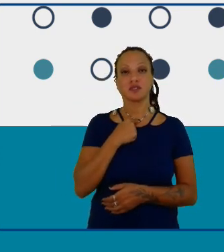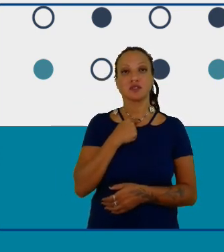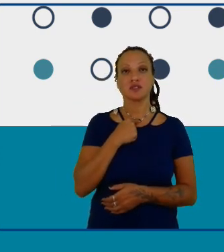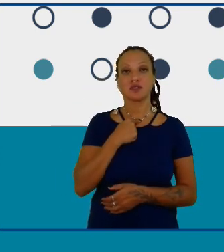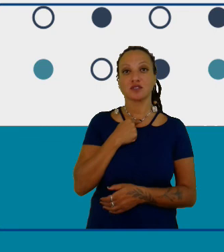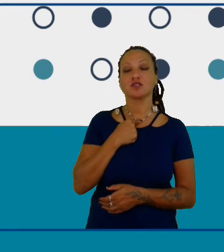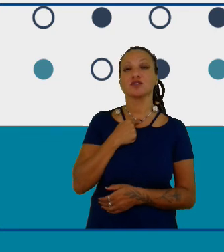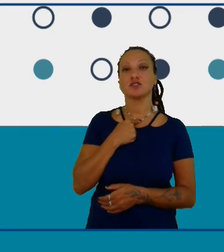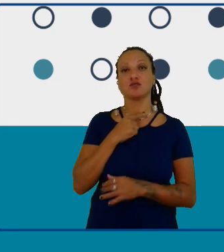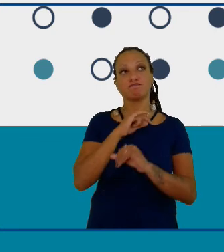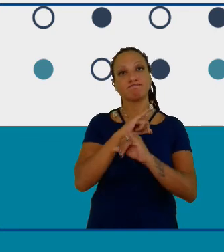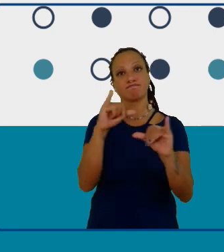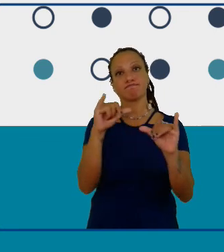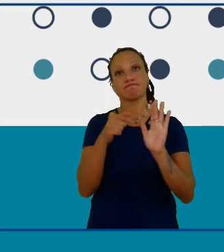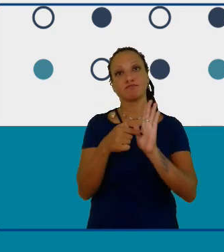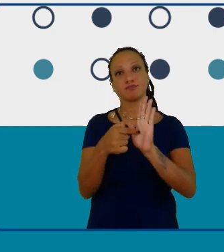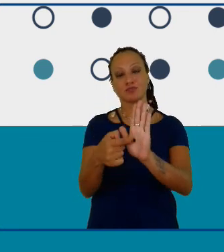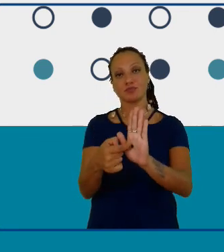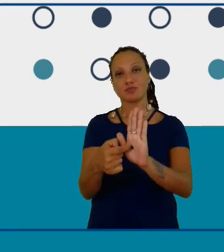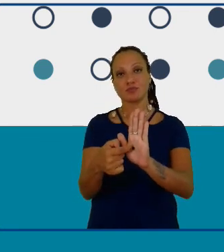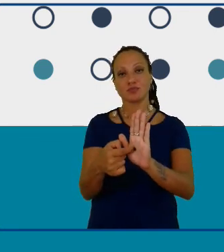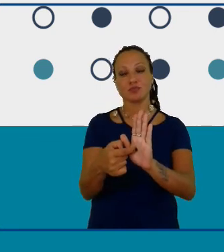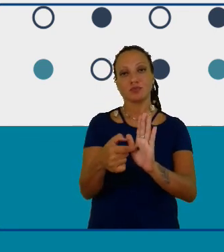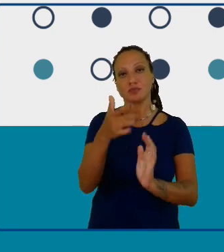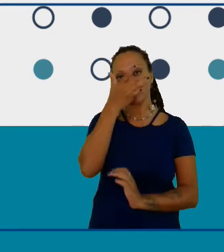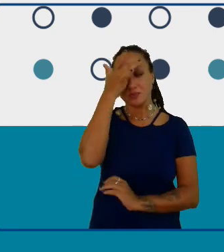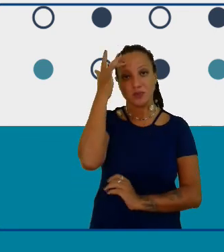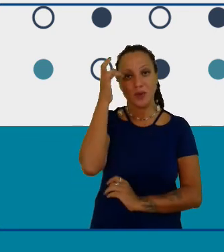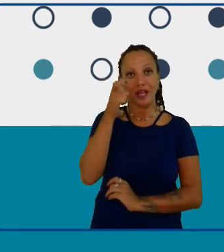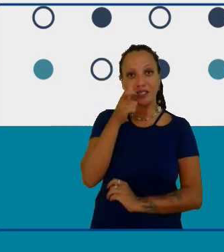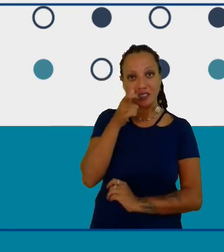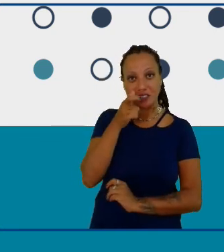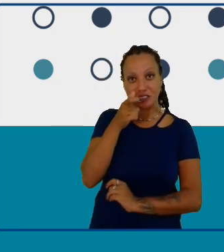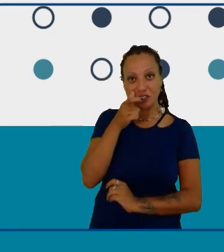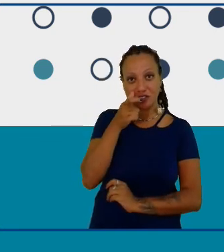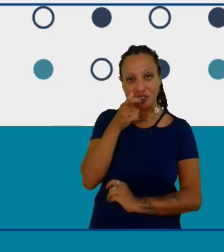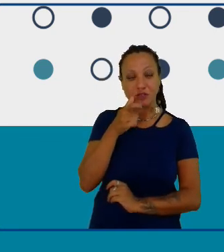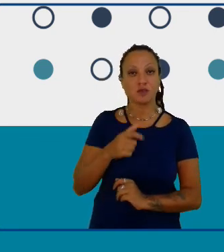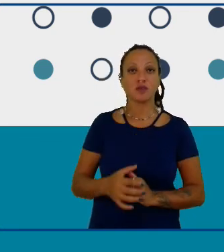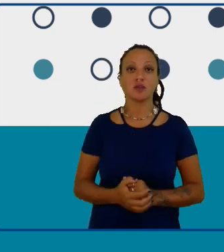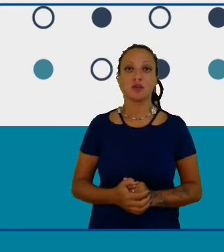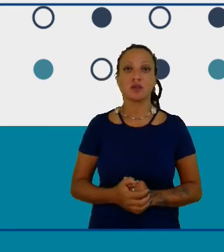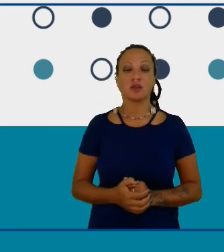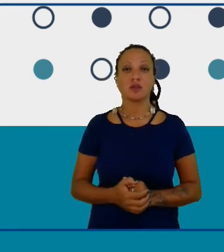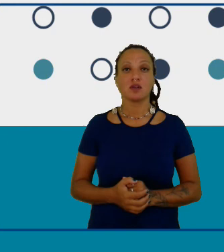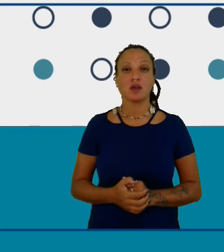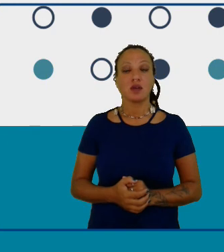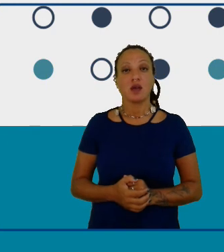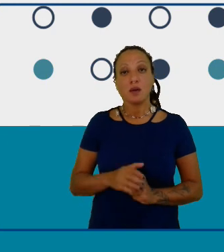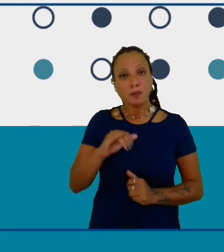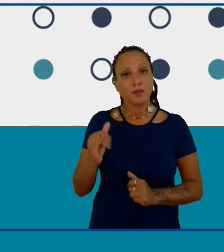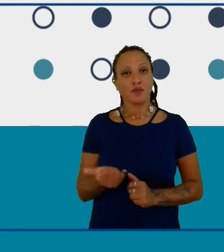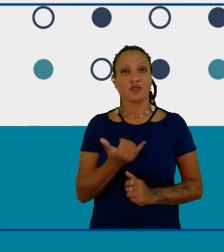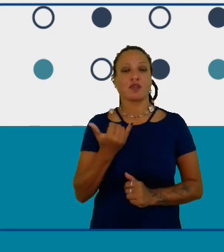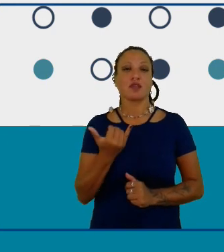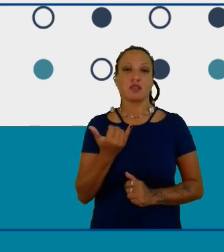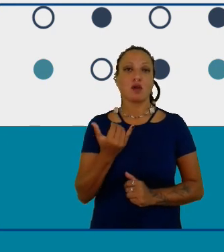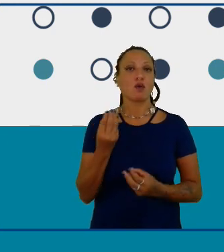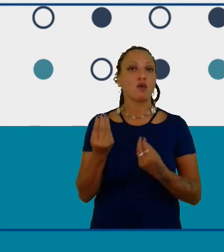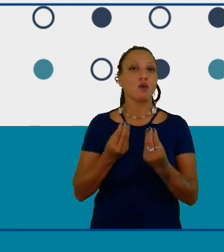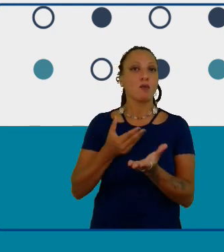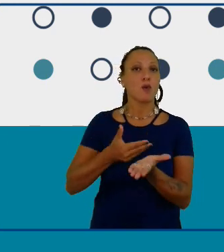ressaltar pra quem nos assiste hoje não deixe de registrar o quanto antes como é que vocês começam